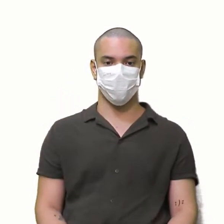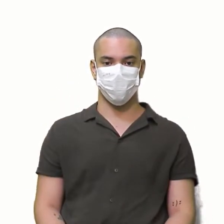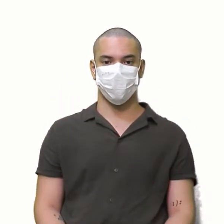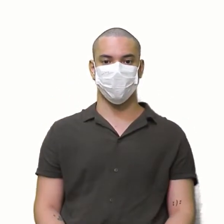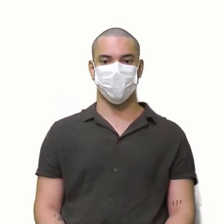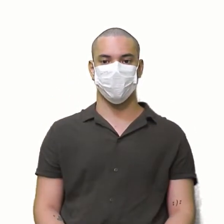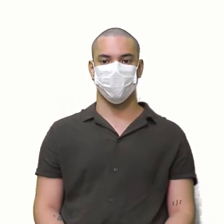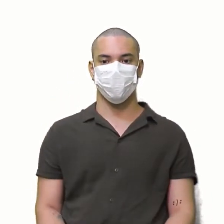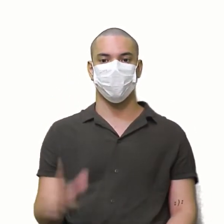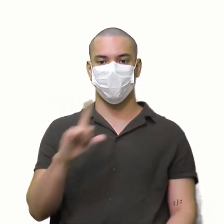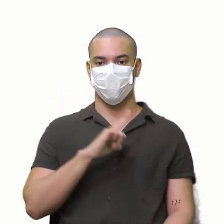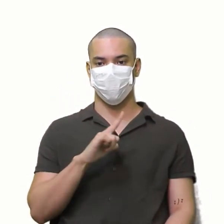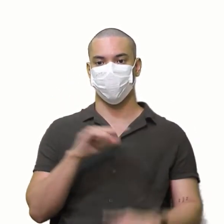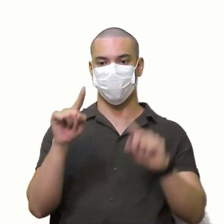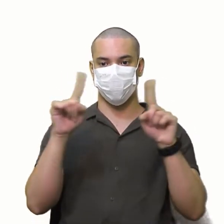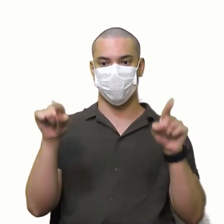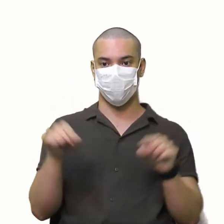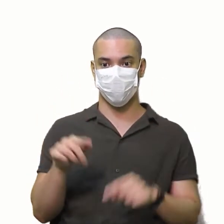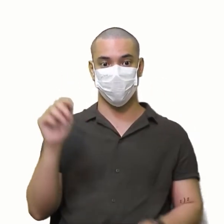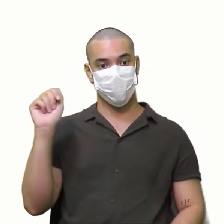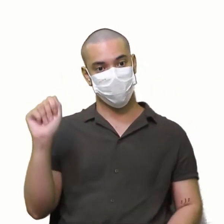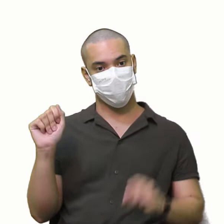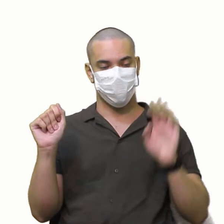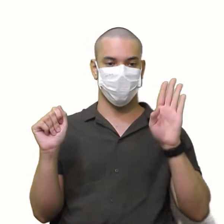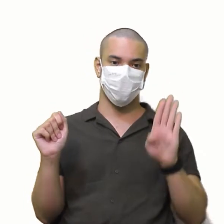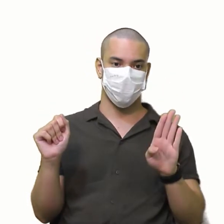Dadas as matrizes A e B